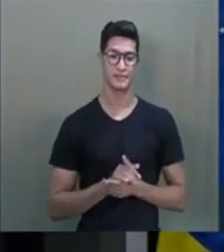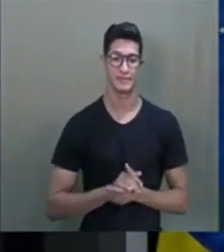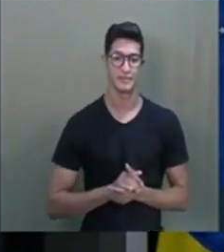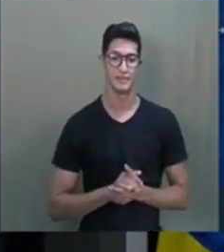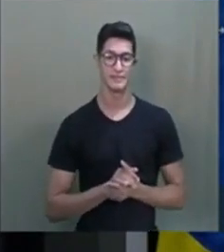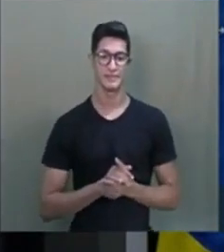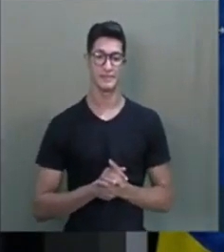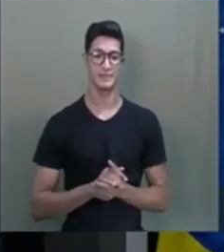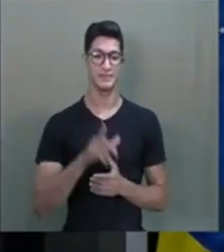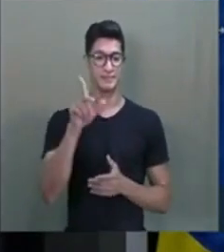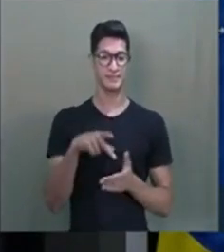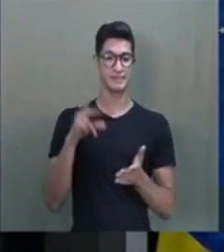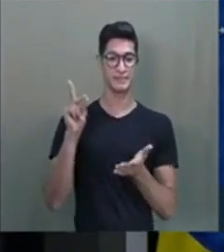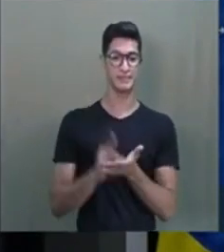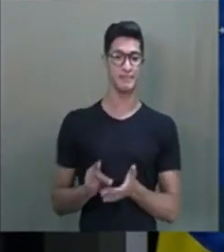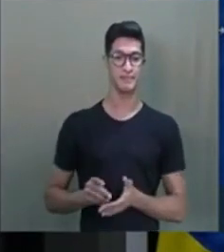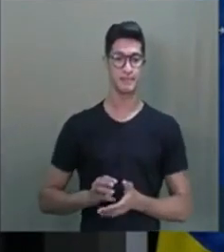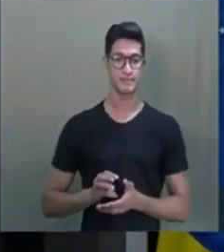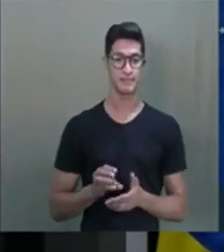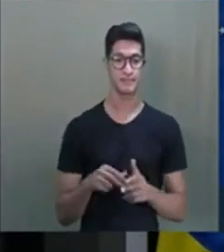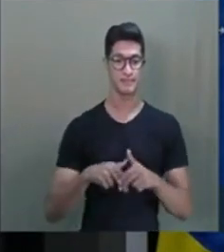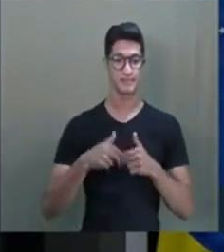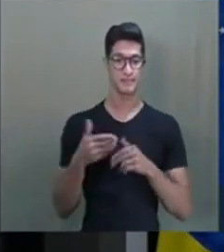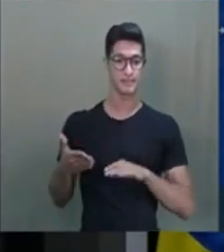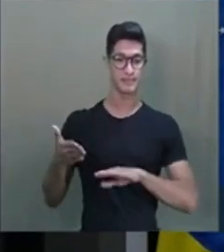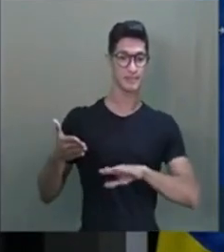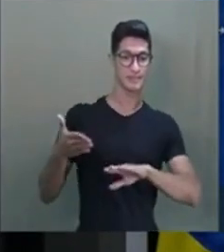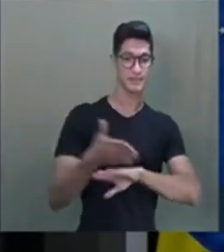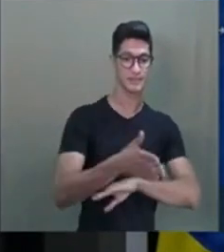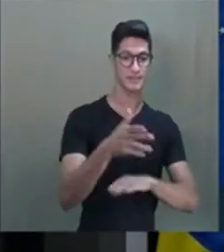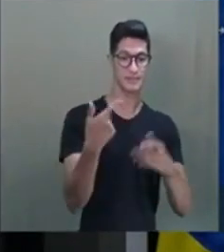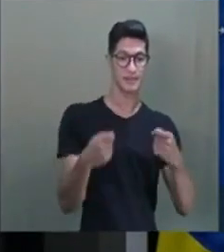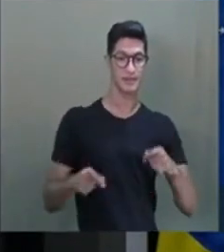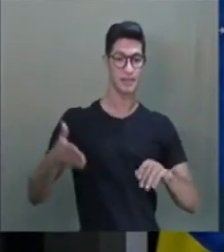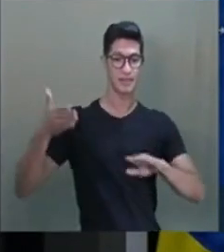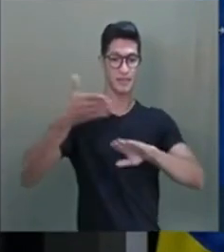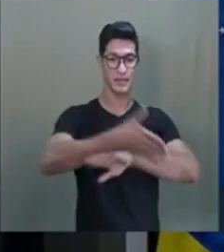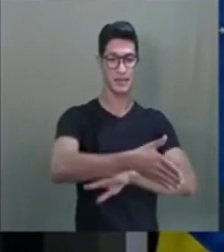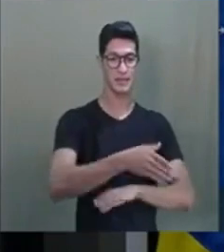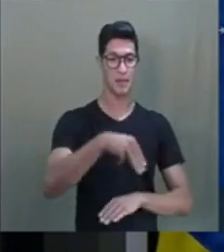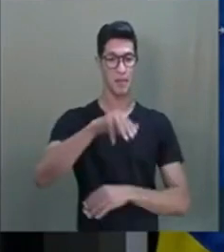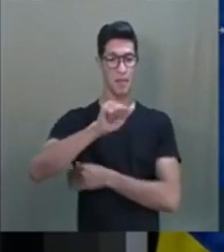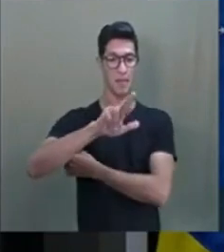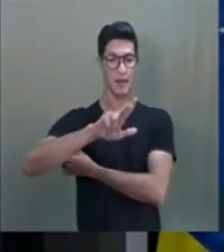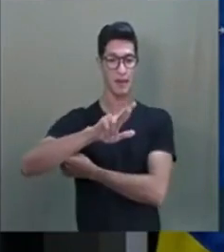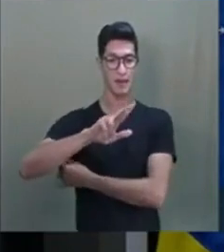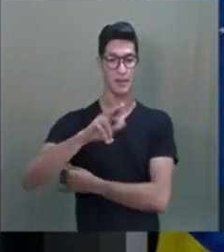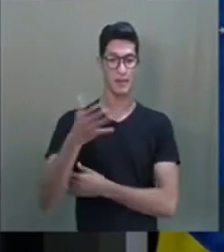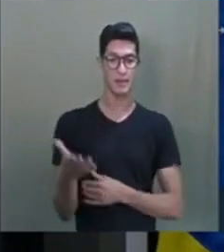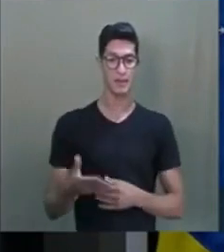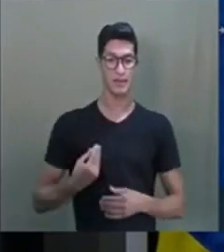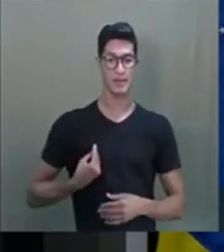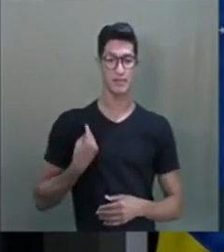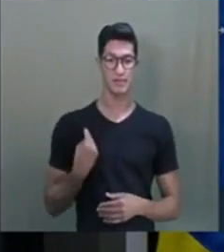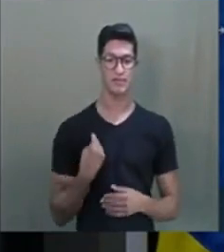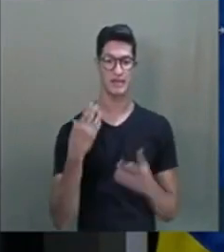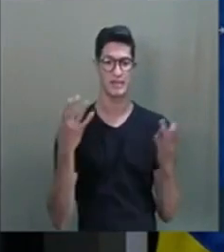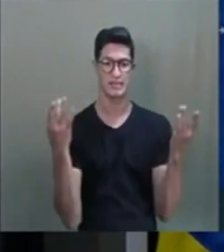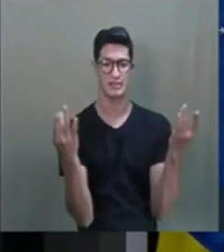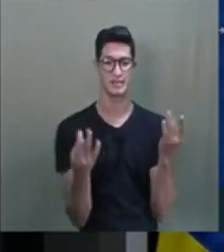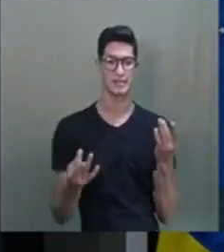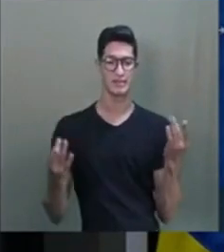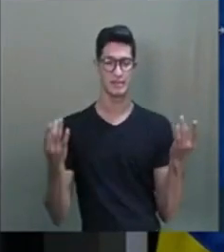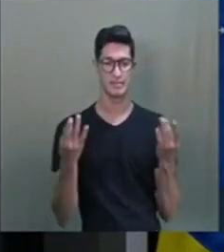Daí eu, é verdade, atravessamos sem precisar ir até o Mar Vermelho. Então, ele vivia nesse estado de